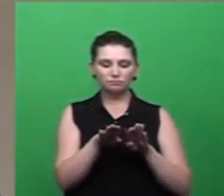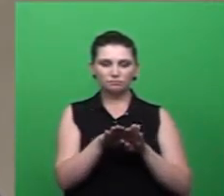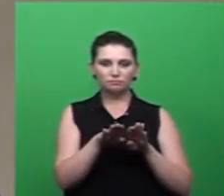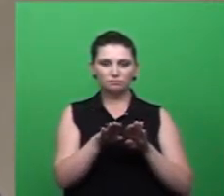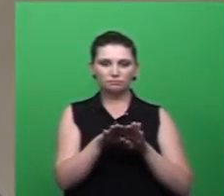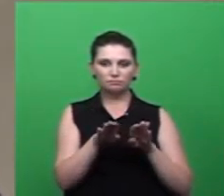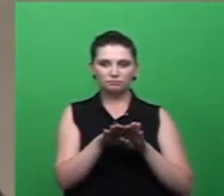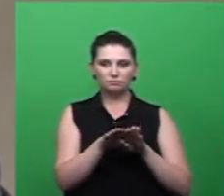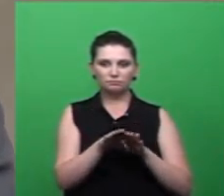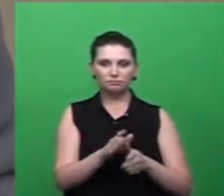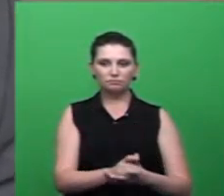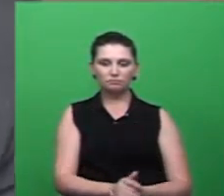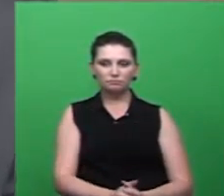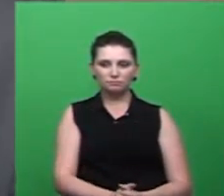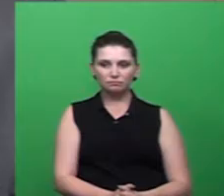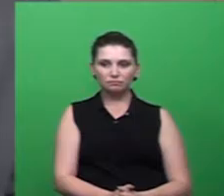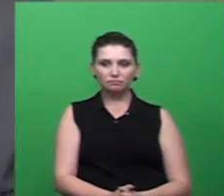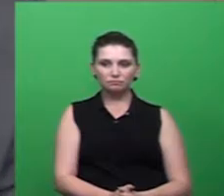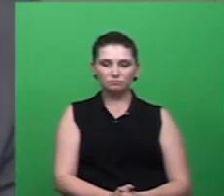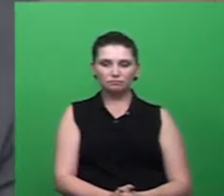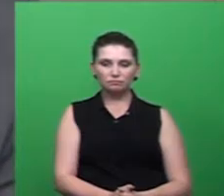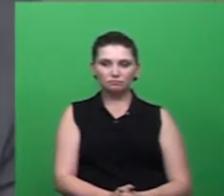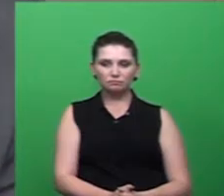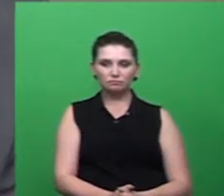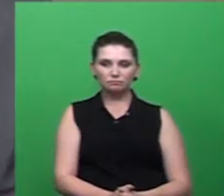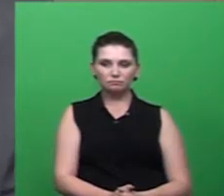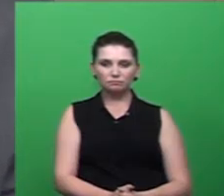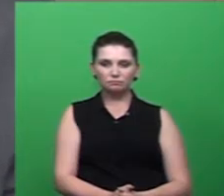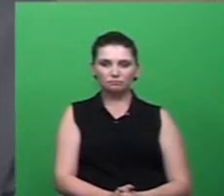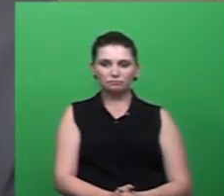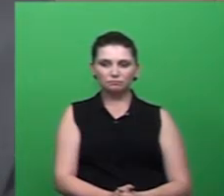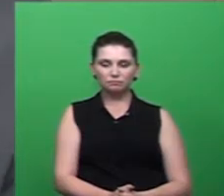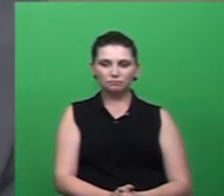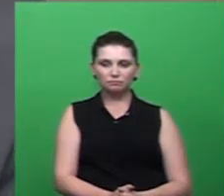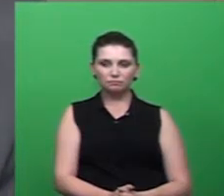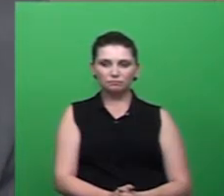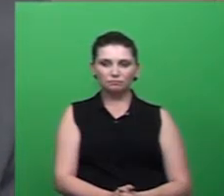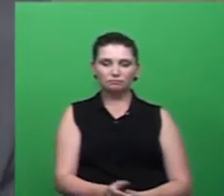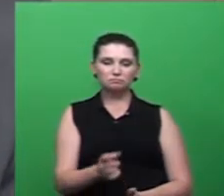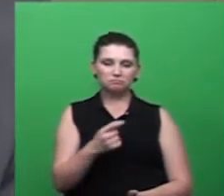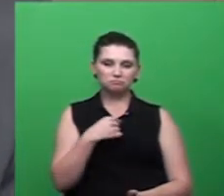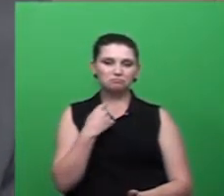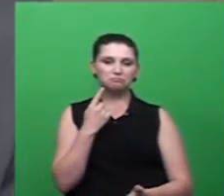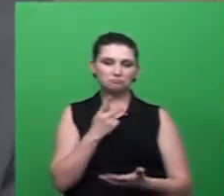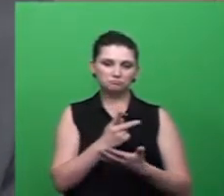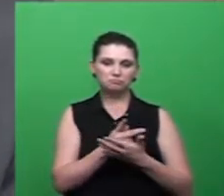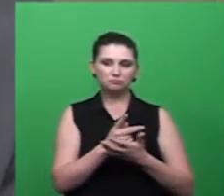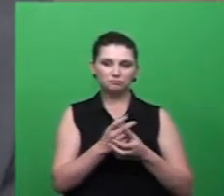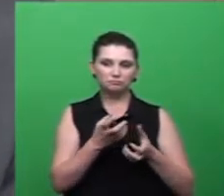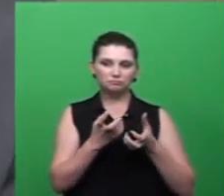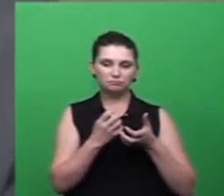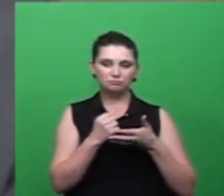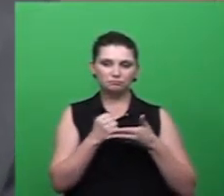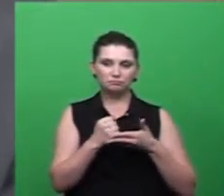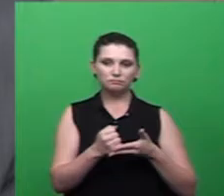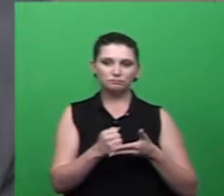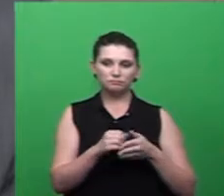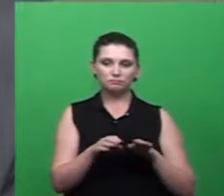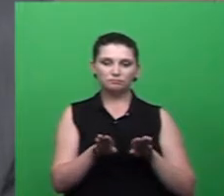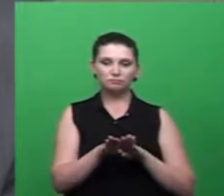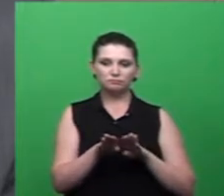E, de certa maneira, eu coloco à disposição também do voz